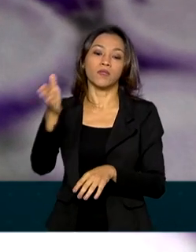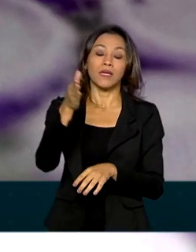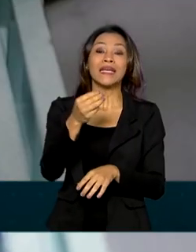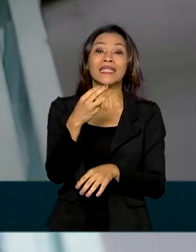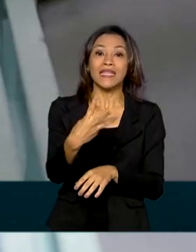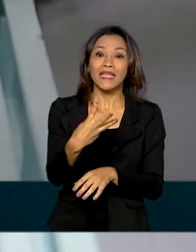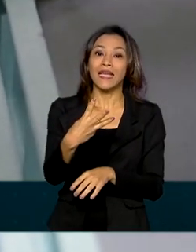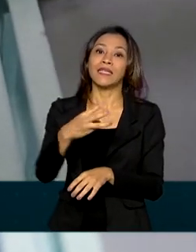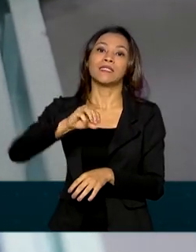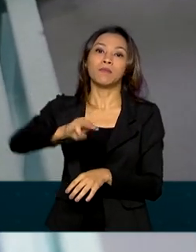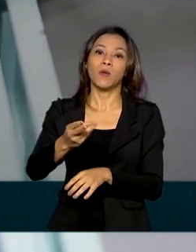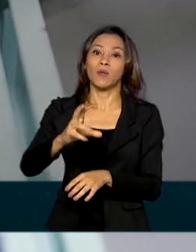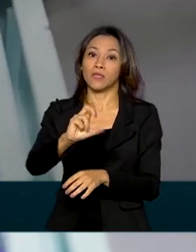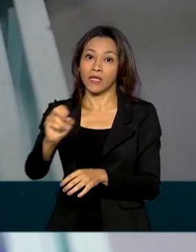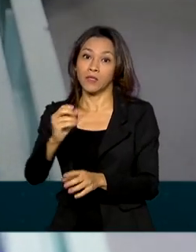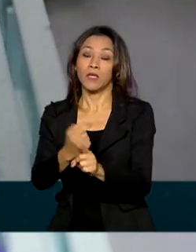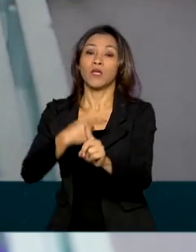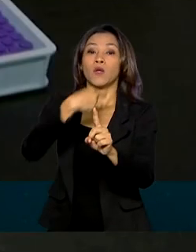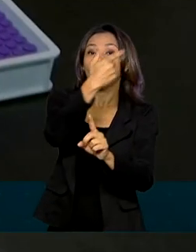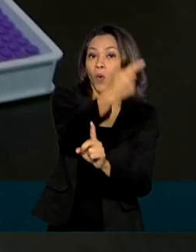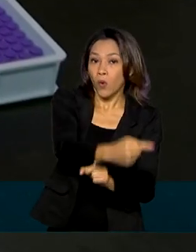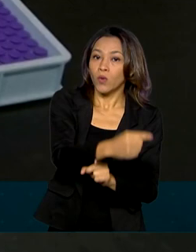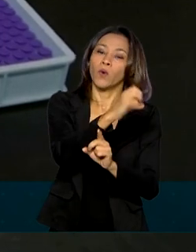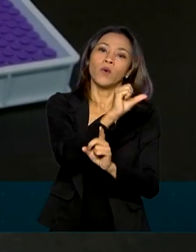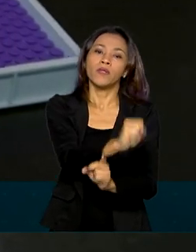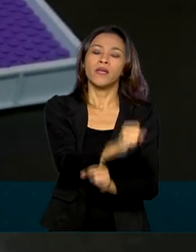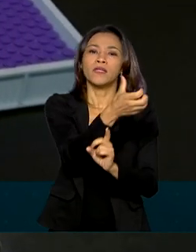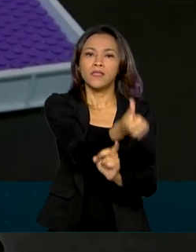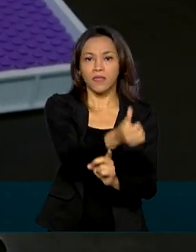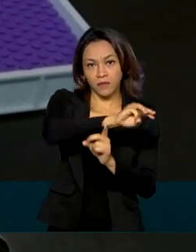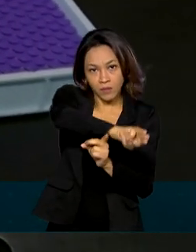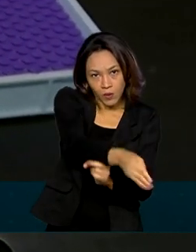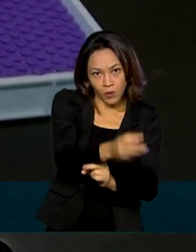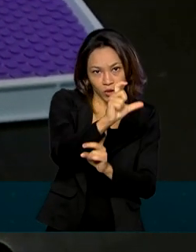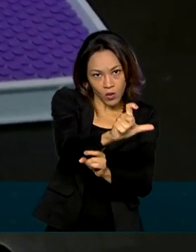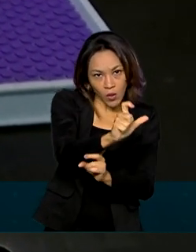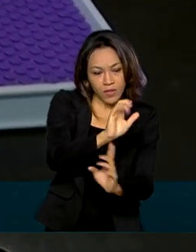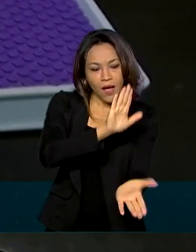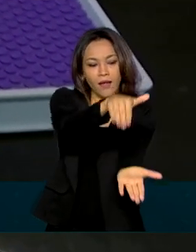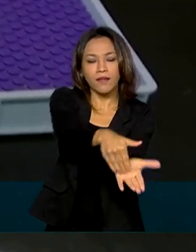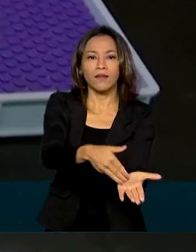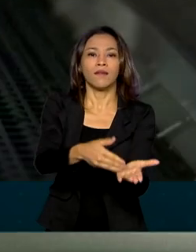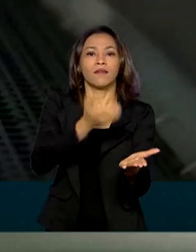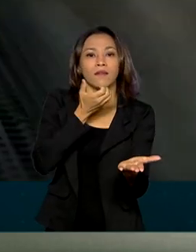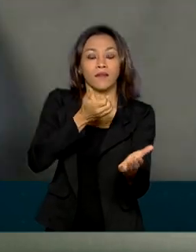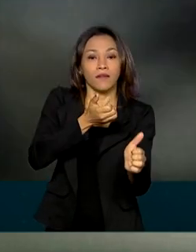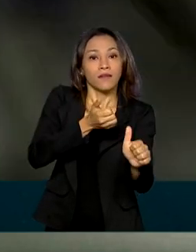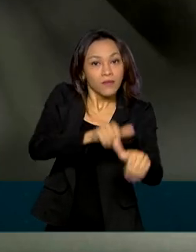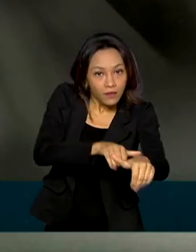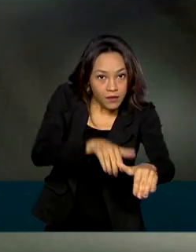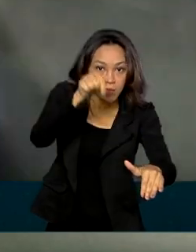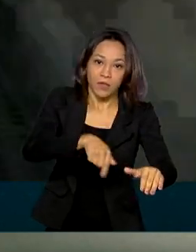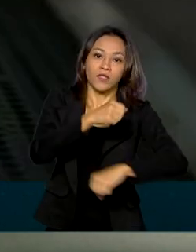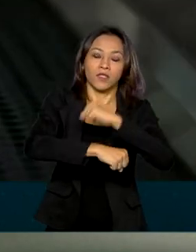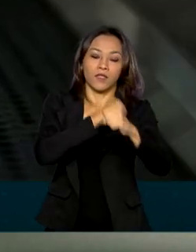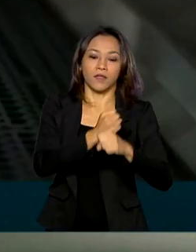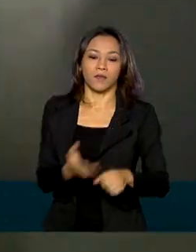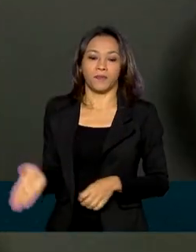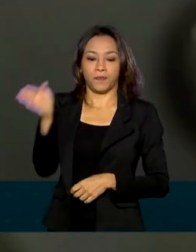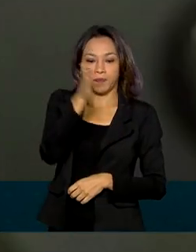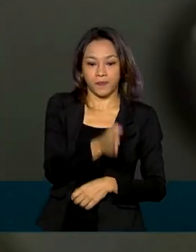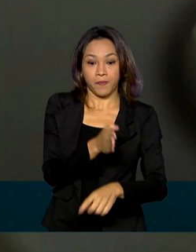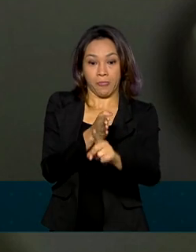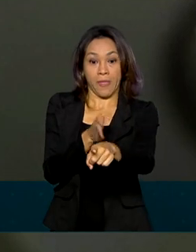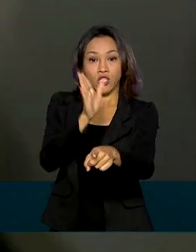até junho e outros 86 milhões e meio de doses até setembro deste ano. A vacina da Pfizer já